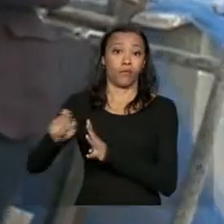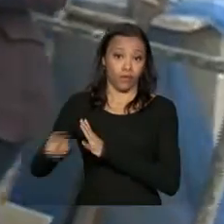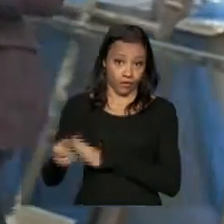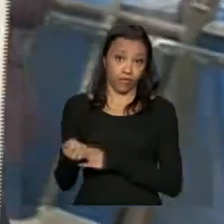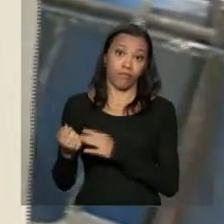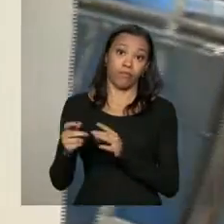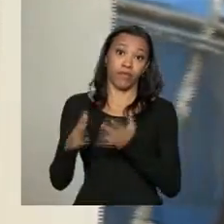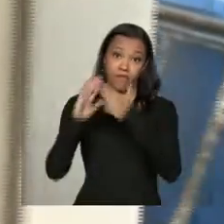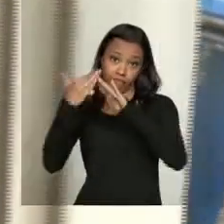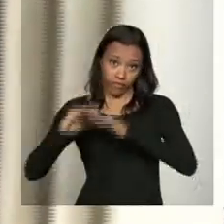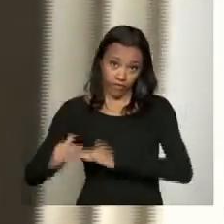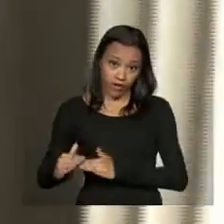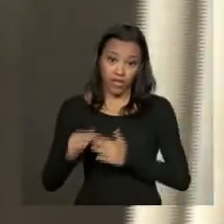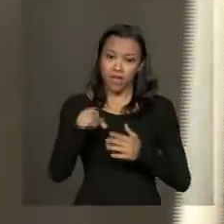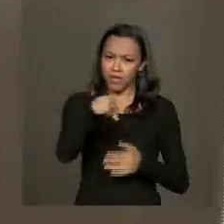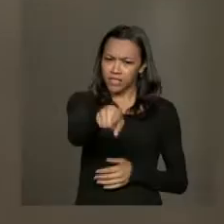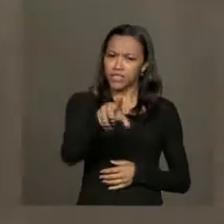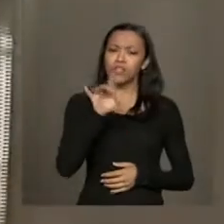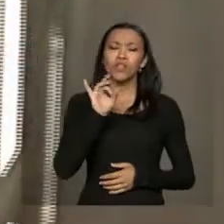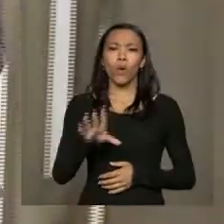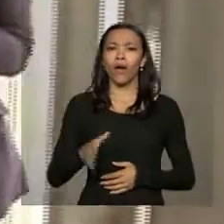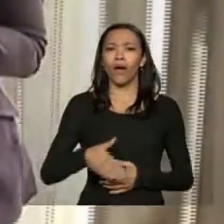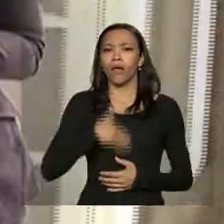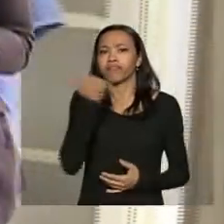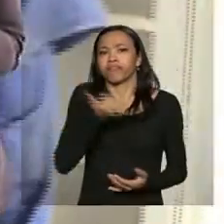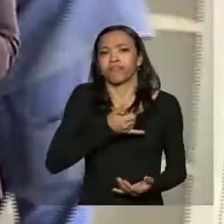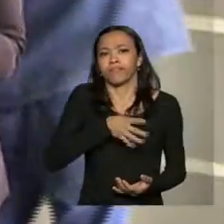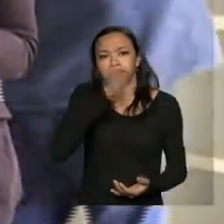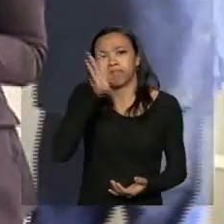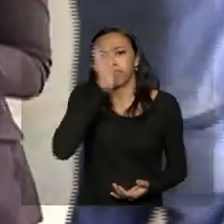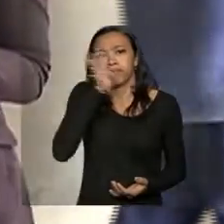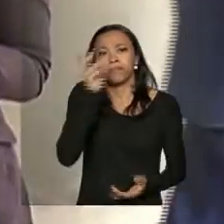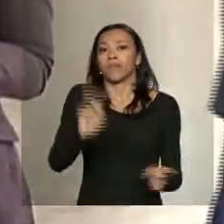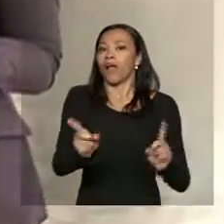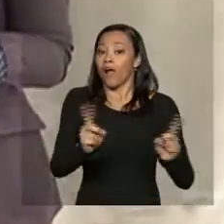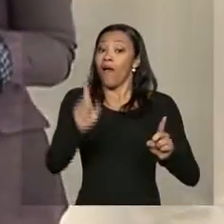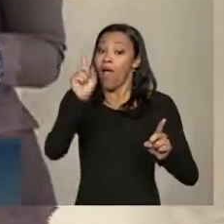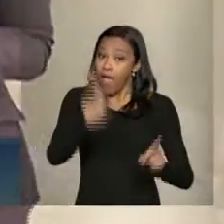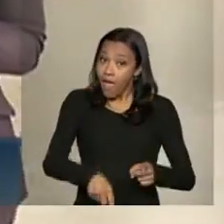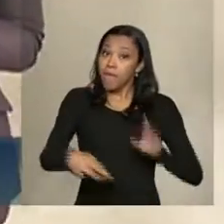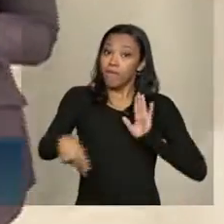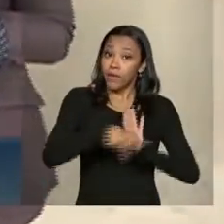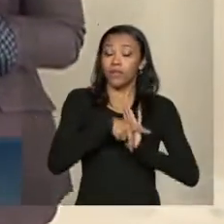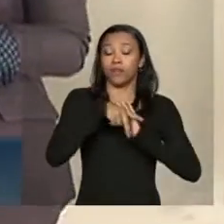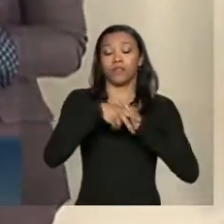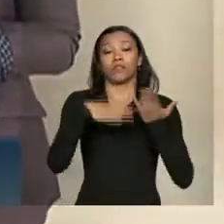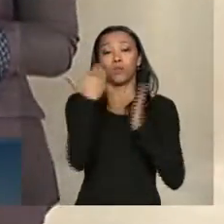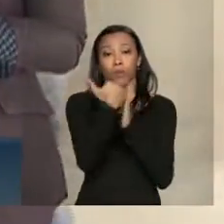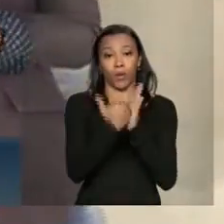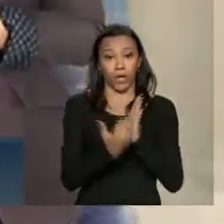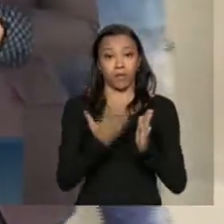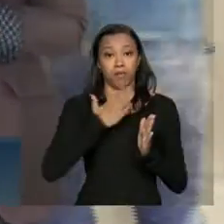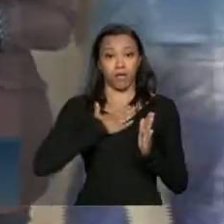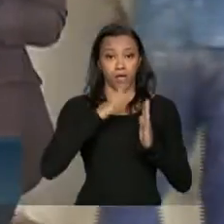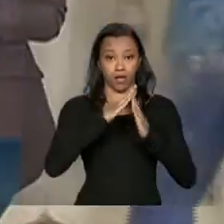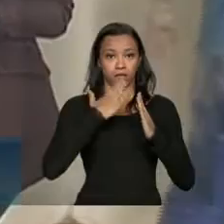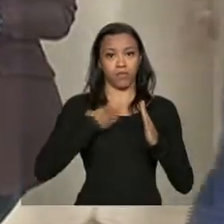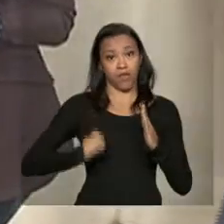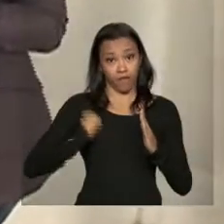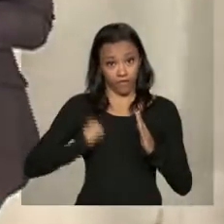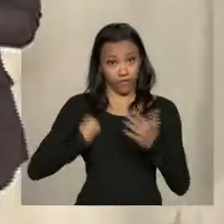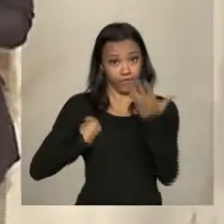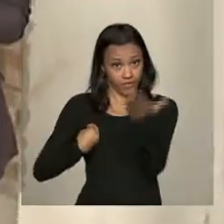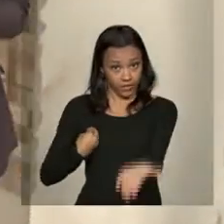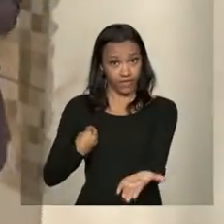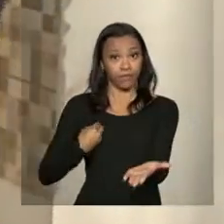Mas esse não é um mutirão de construção qualquer, não. Tudo isso aqui faz parte do Minha Casa Minha Vida Entidades. Nessa modalidade